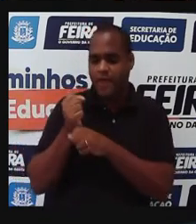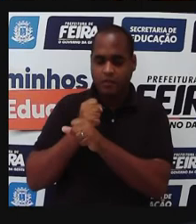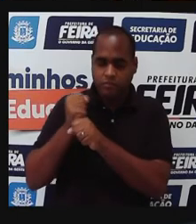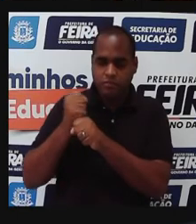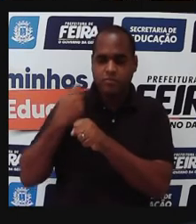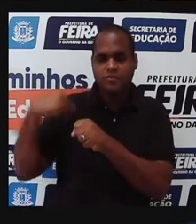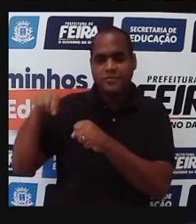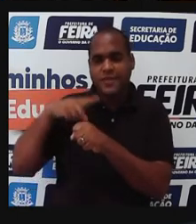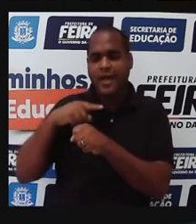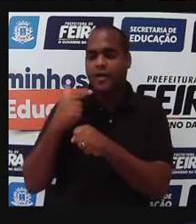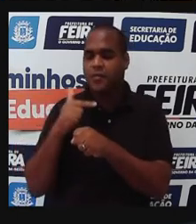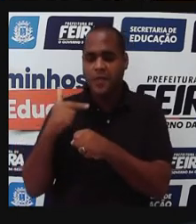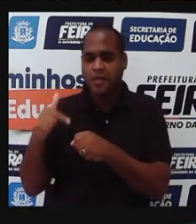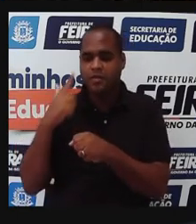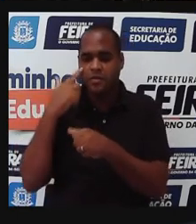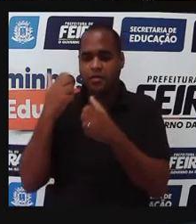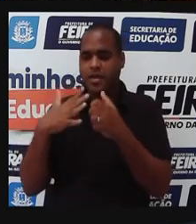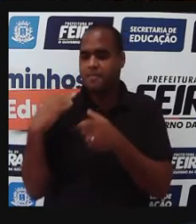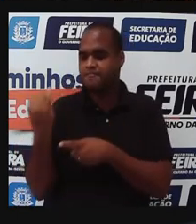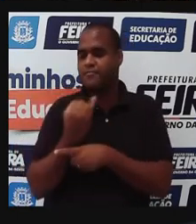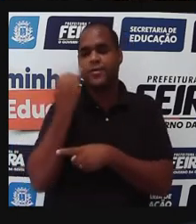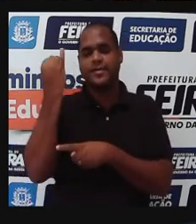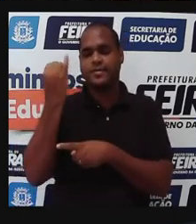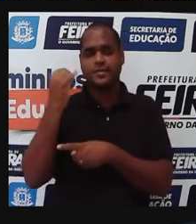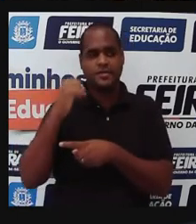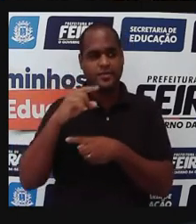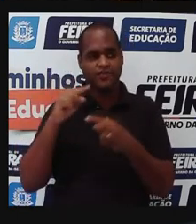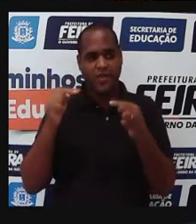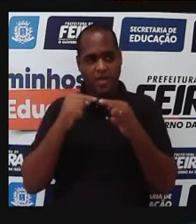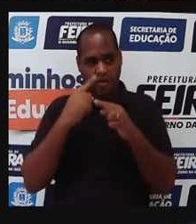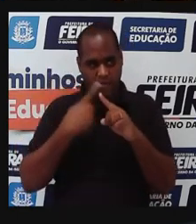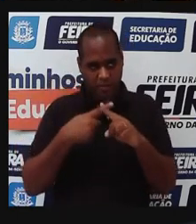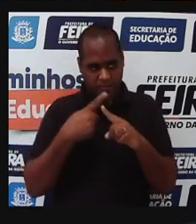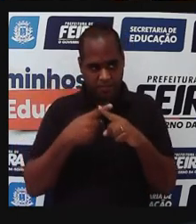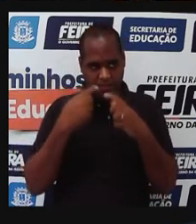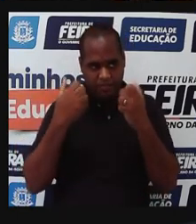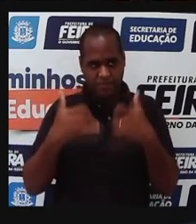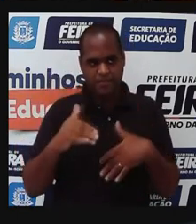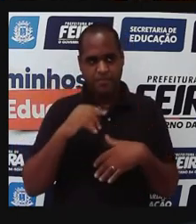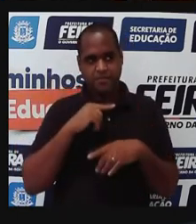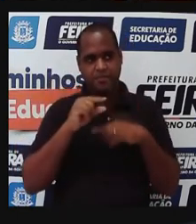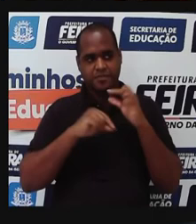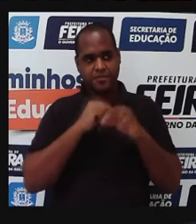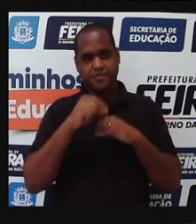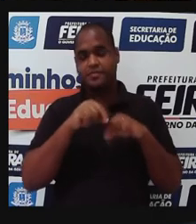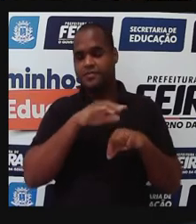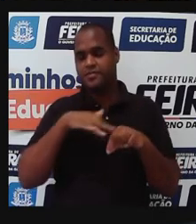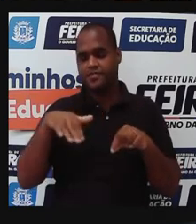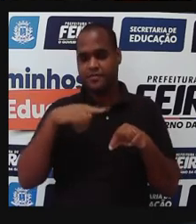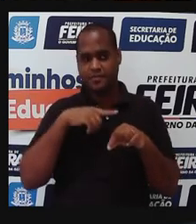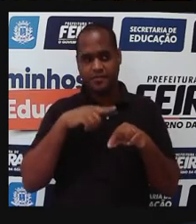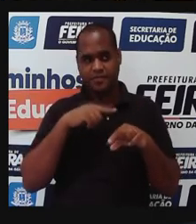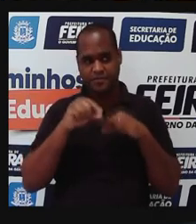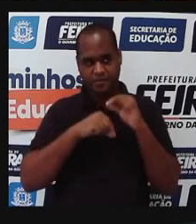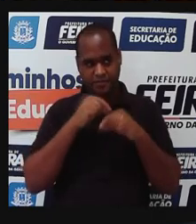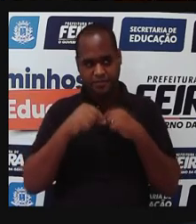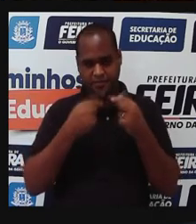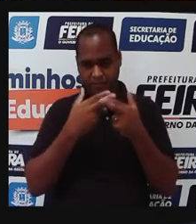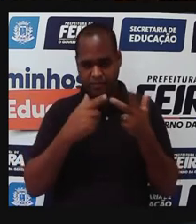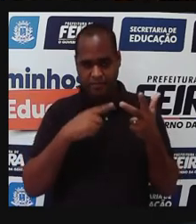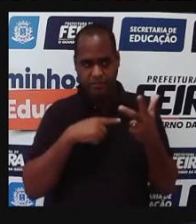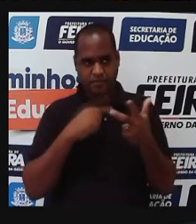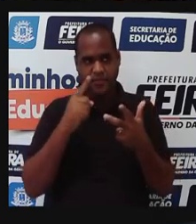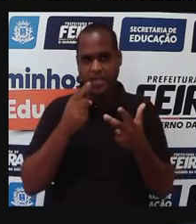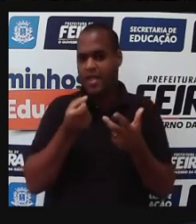anos, elas não tivessem tanta importância assim, porque, às vezes, já tinha sido, já tem algum